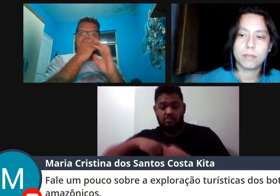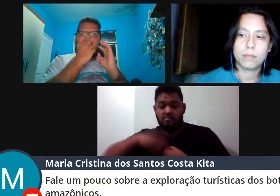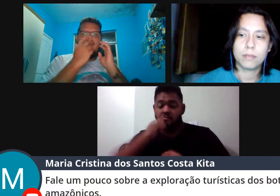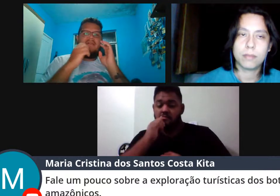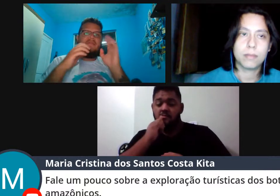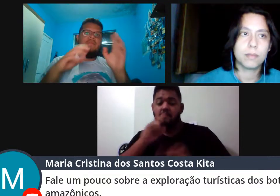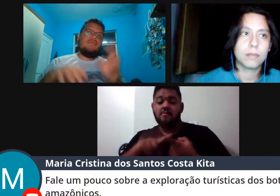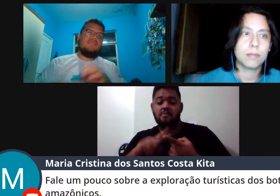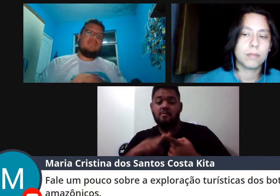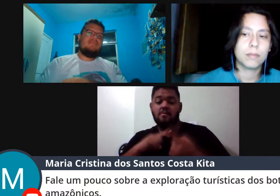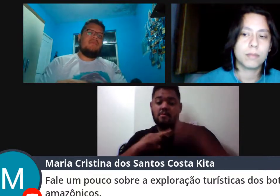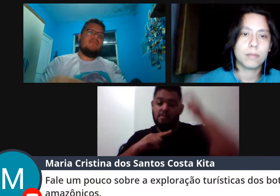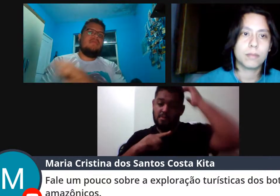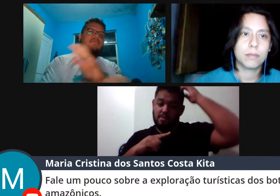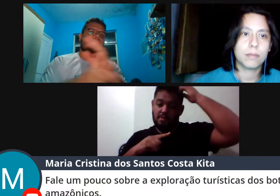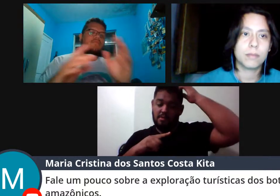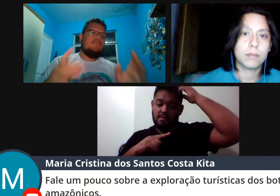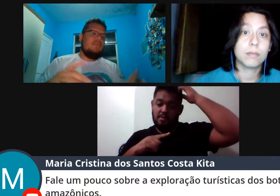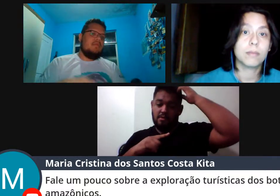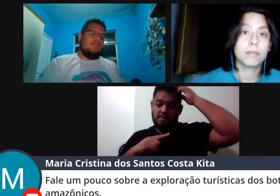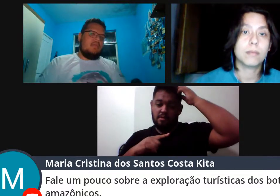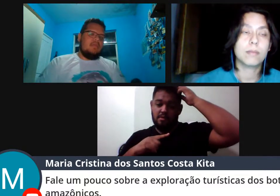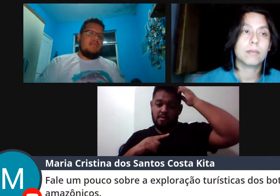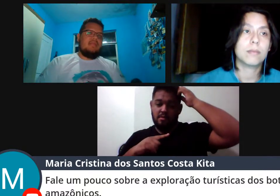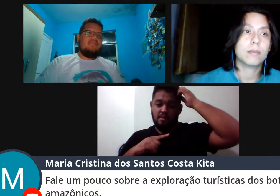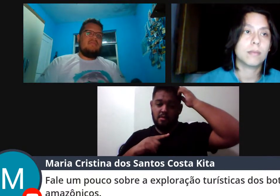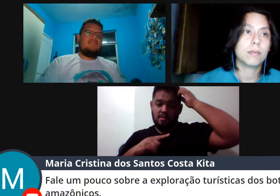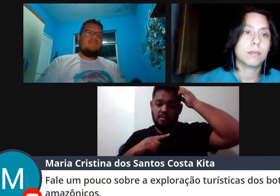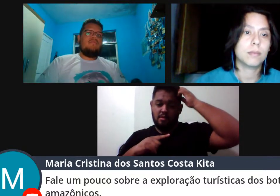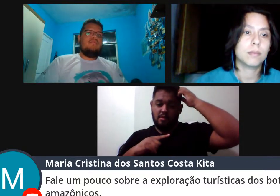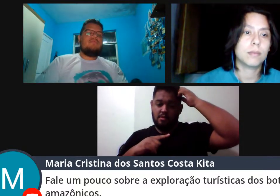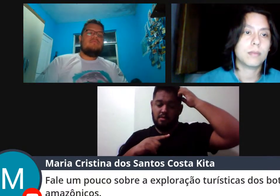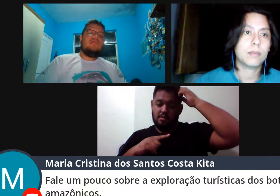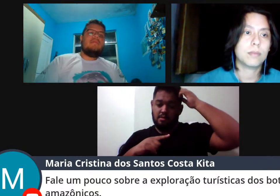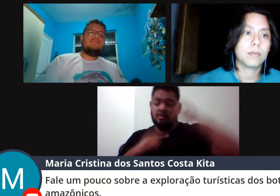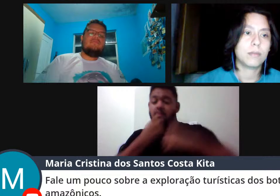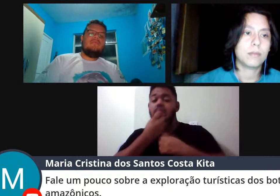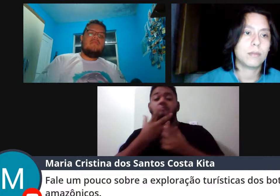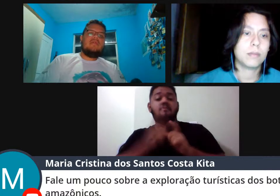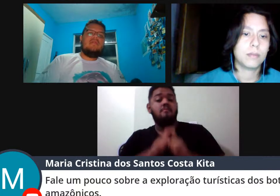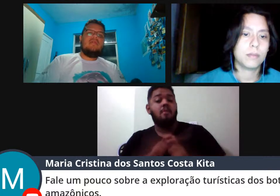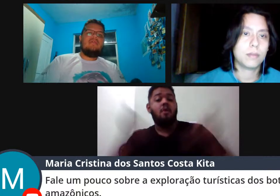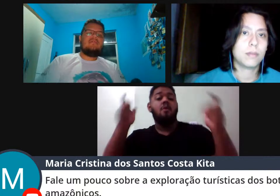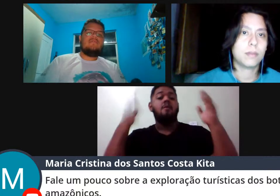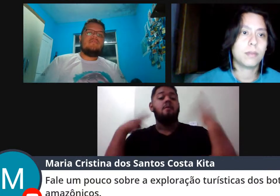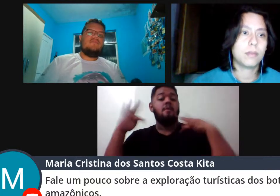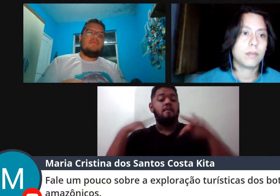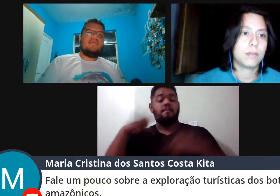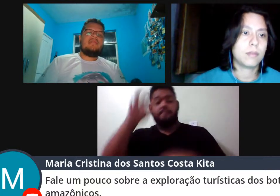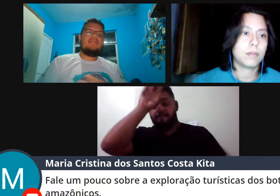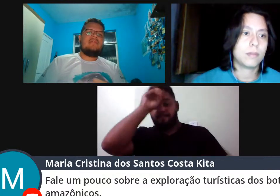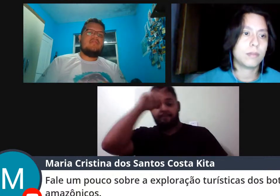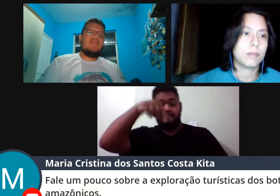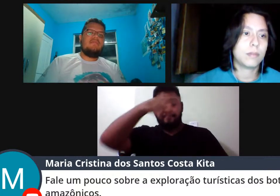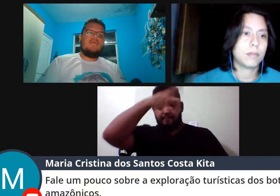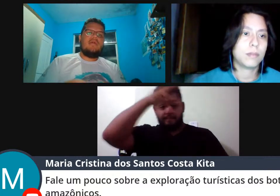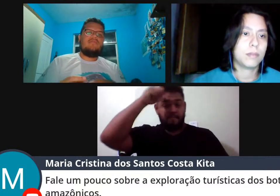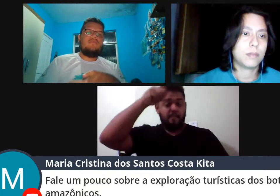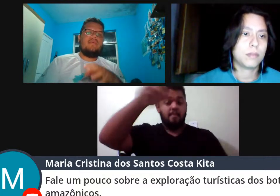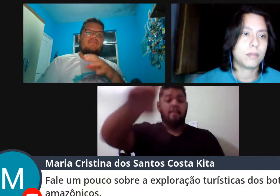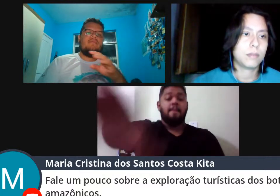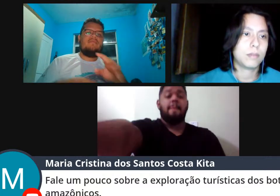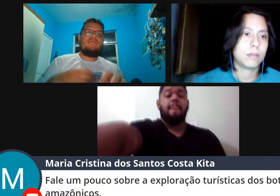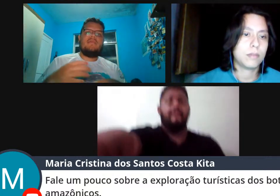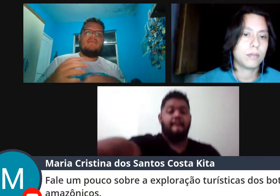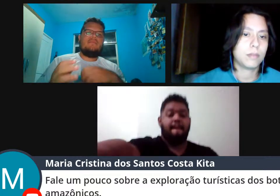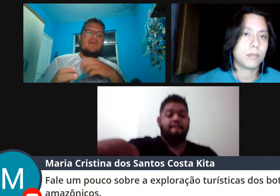que a Giovana Tonelina dava com o boto e isso meio que deu um boom, né, no turismo com o boto na Amazônia e aí essas coisas foram aparecendo. E ali, em